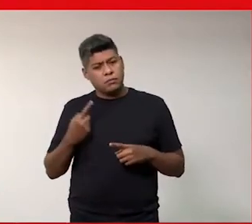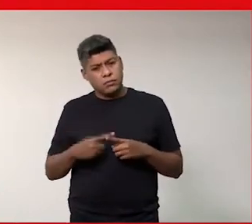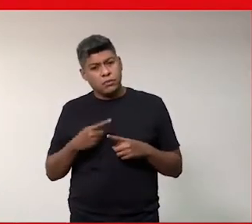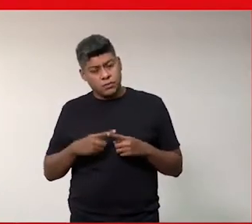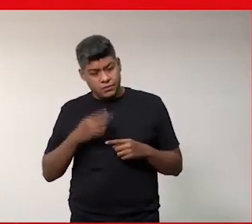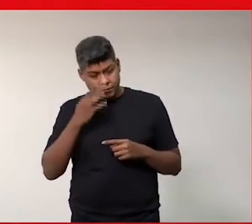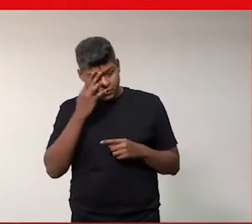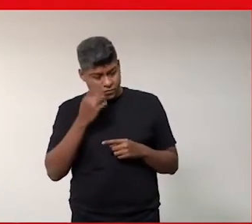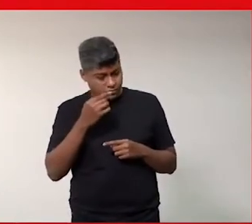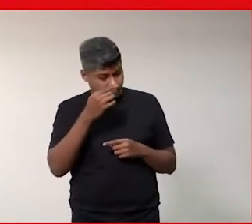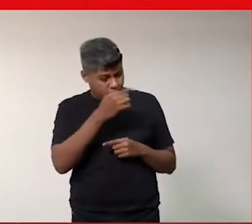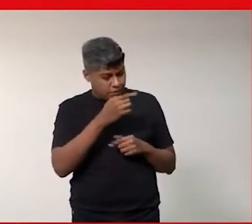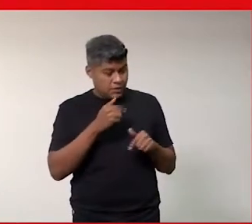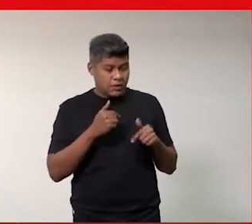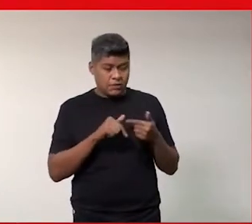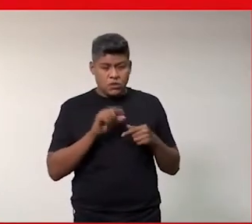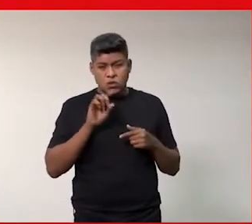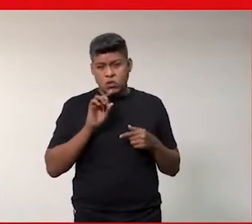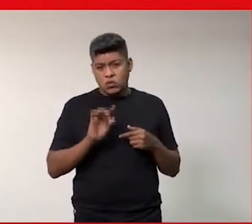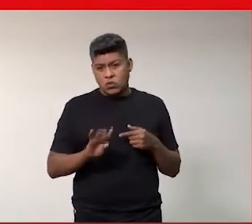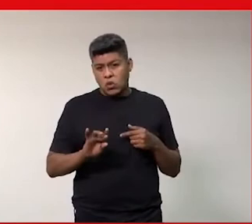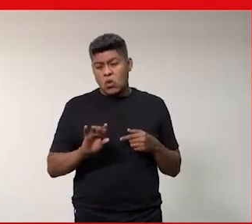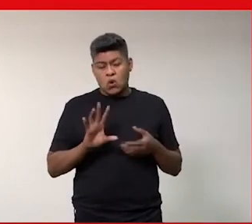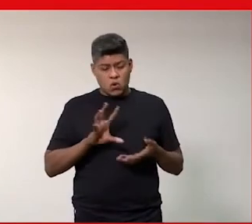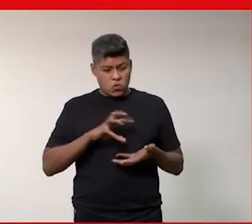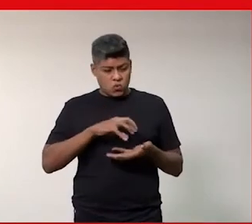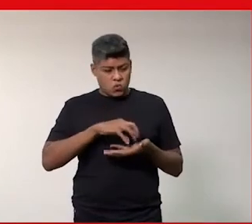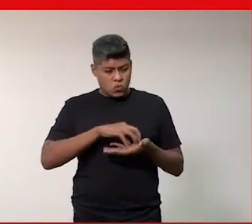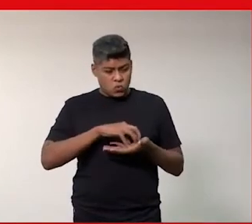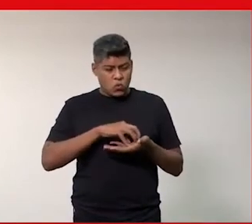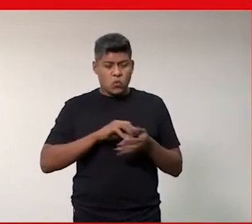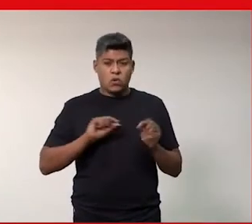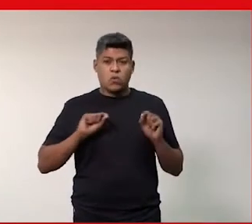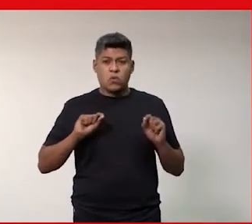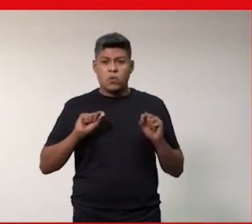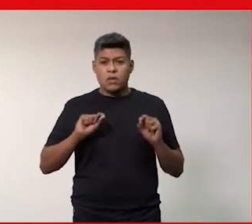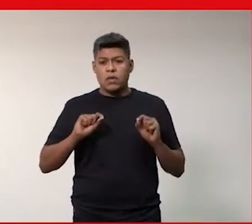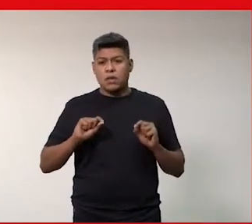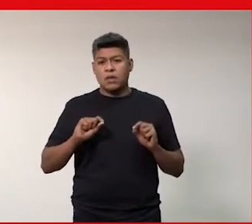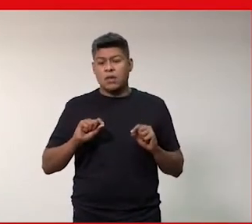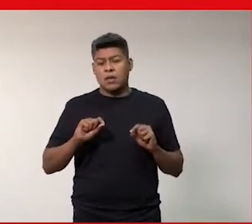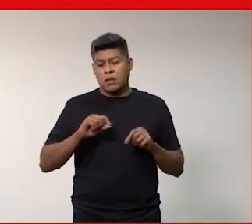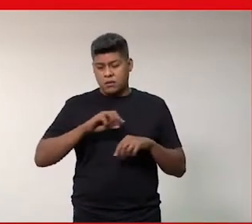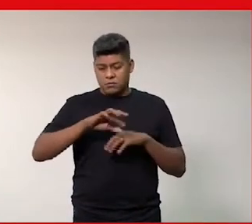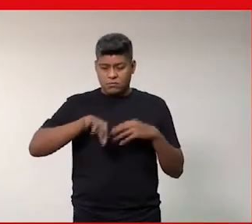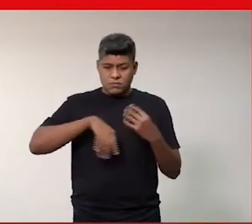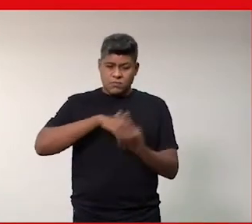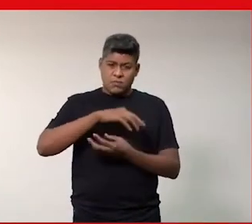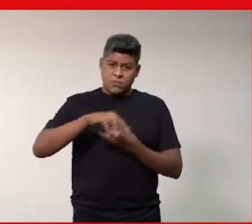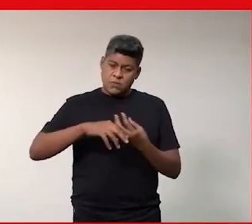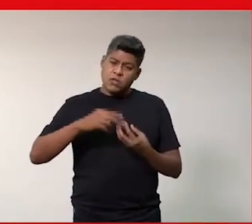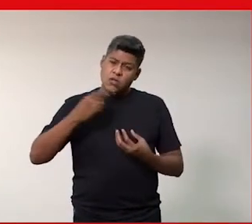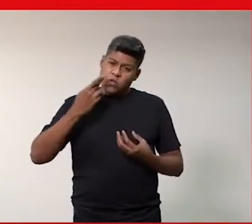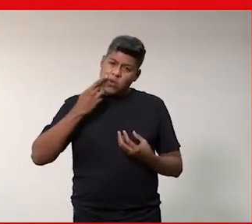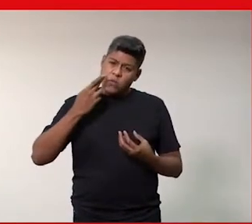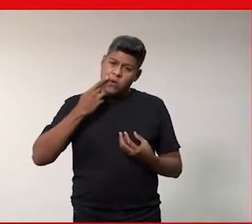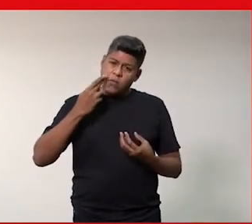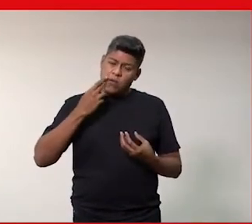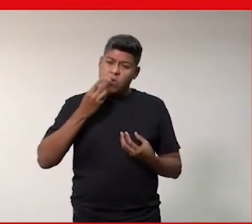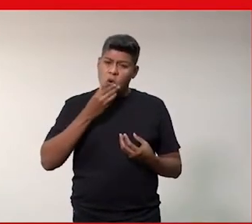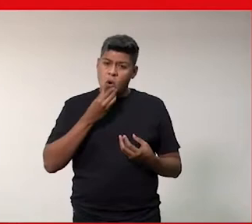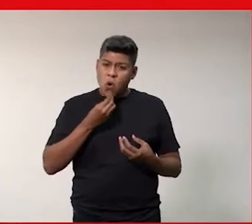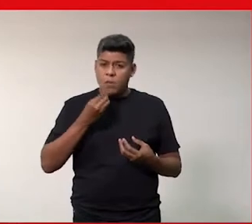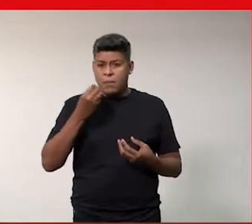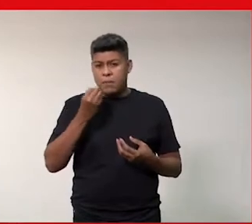ali trabalhando é um núcleo que é, vamos dizer assim, muito homogêneo e normalmente homens